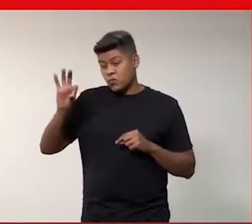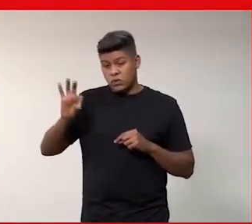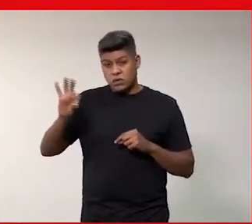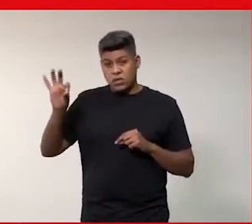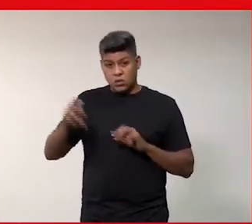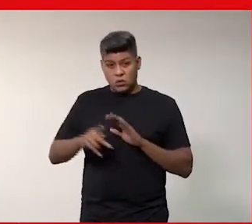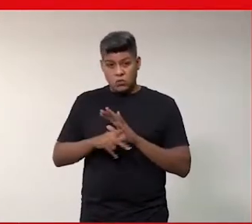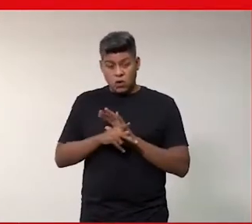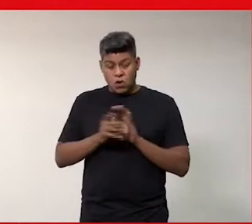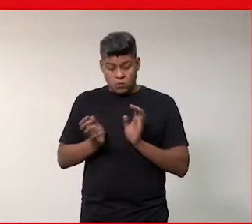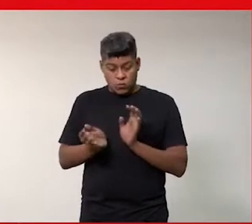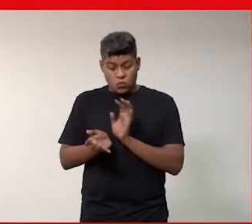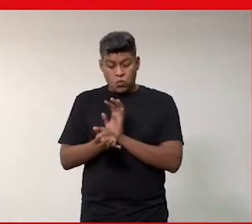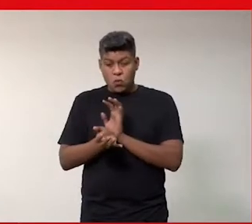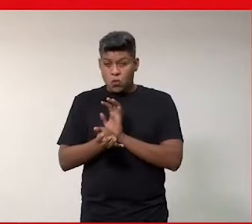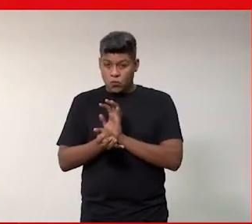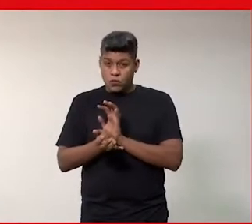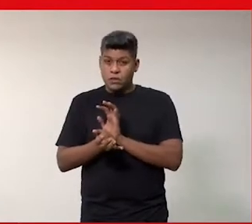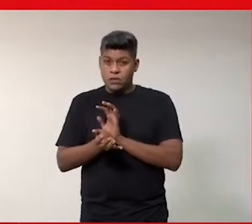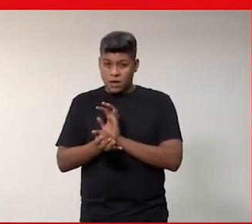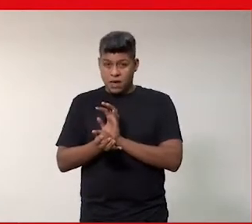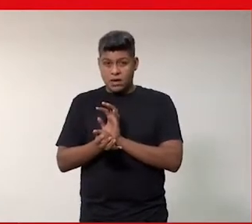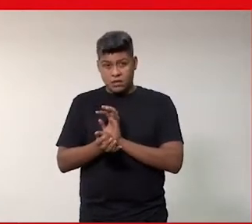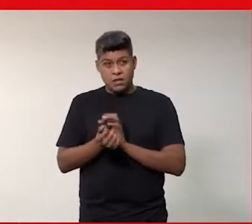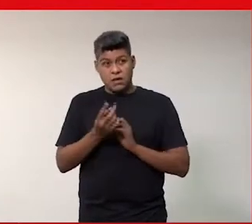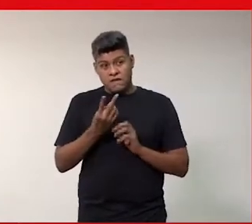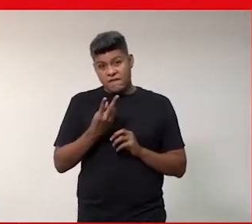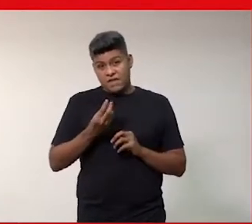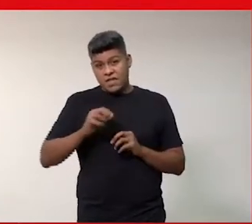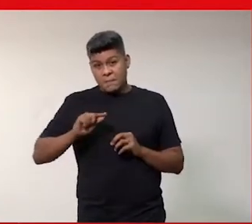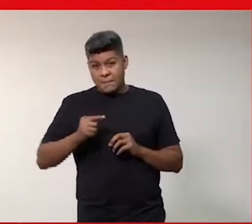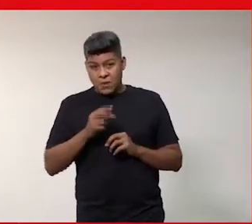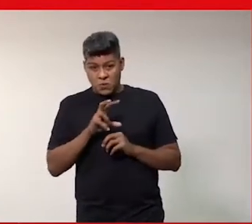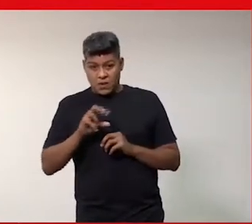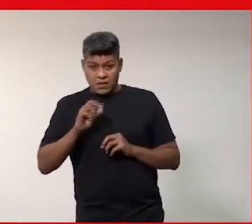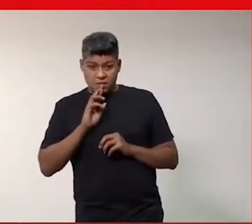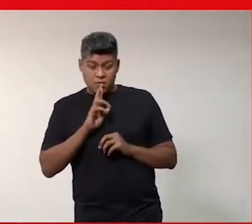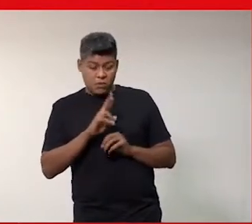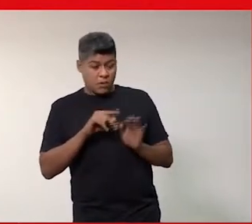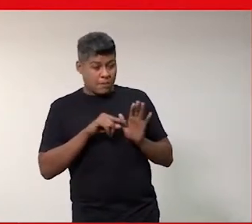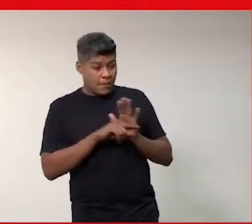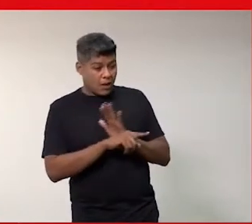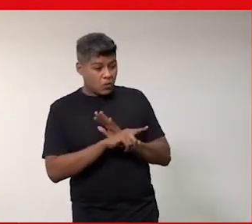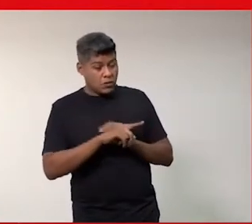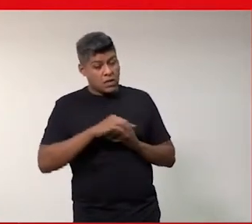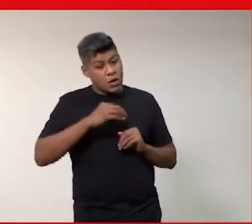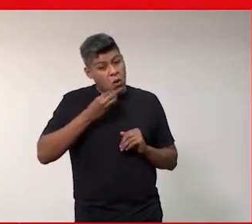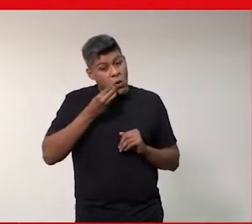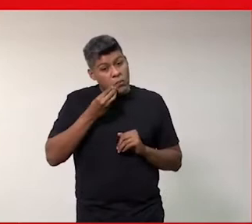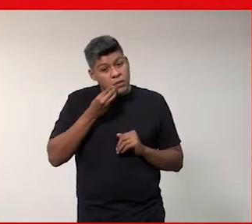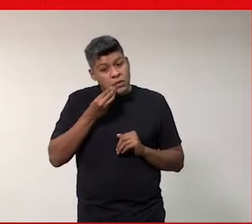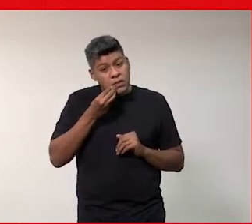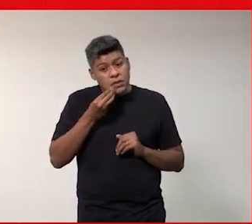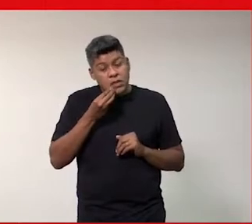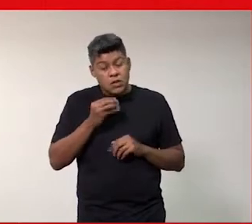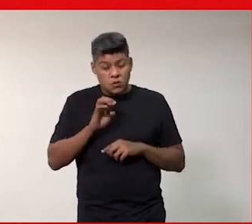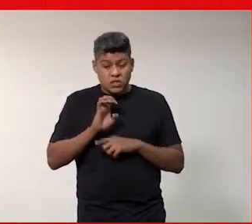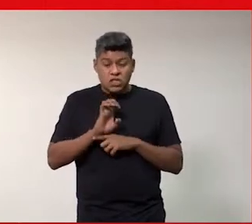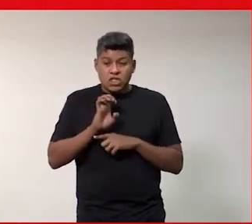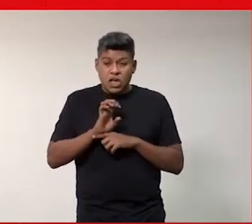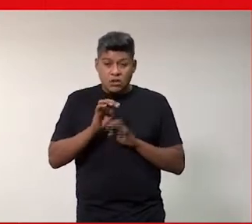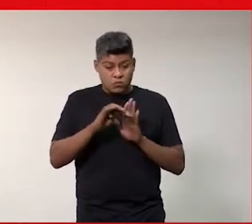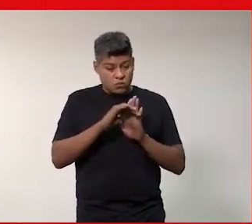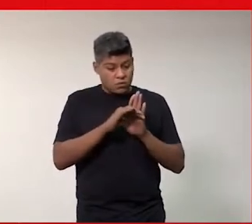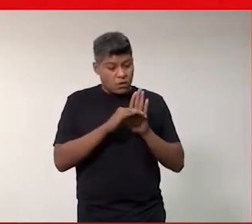comunidade e 20.500 respostas, e ela perguntou assim, desde as opções listadas, qual